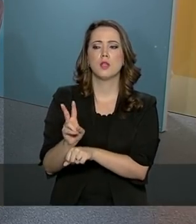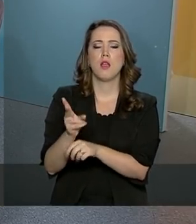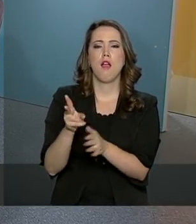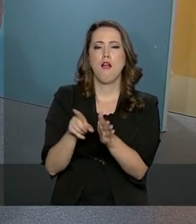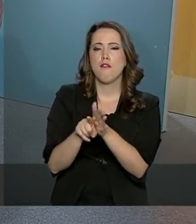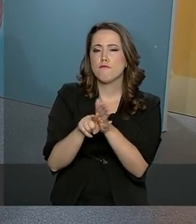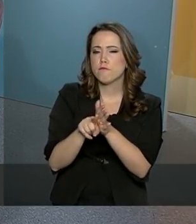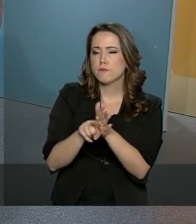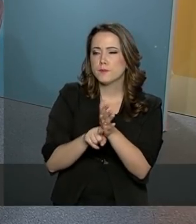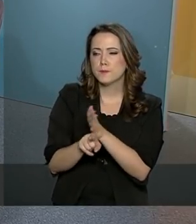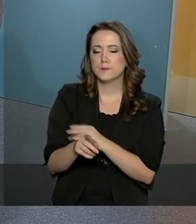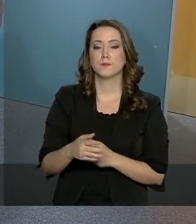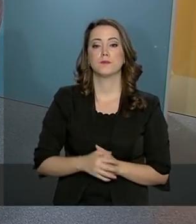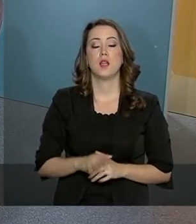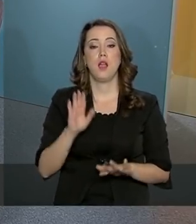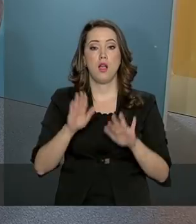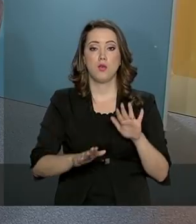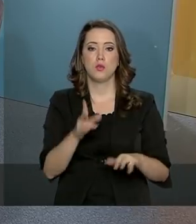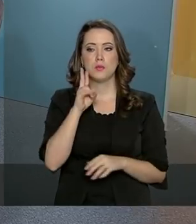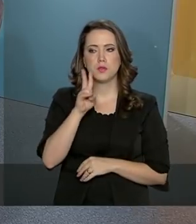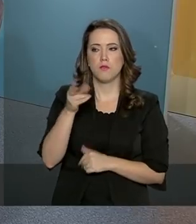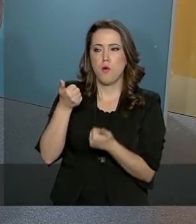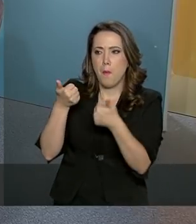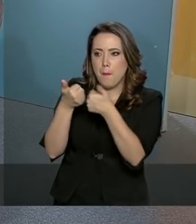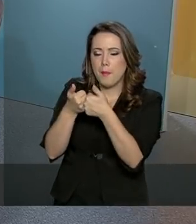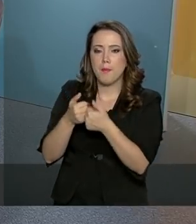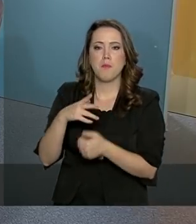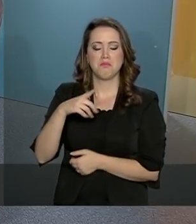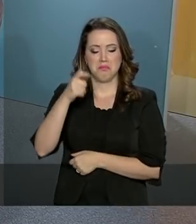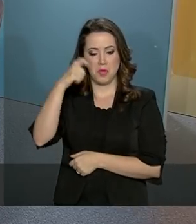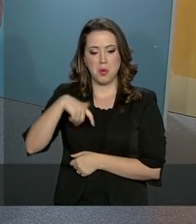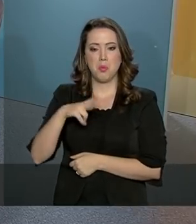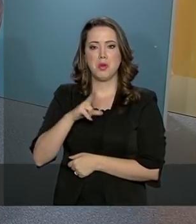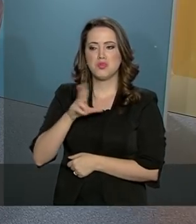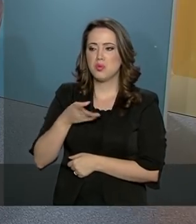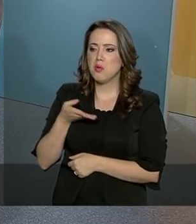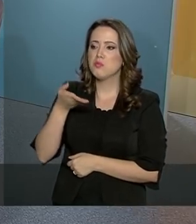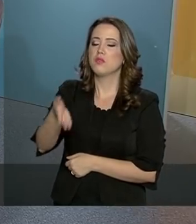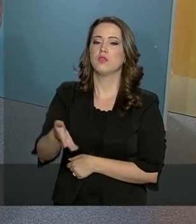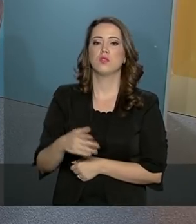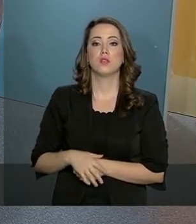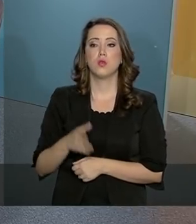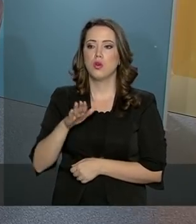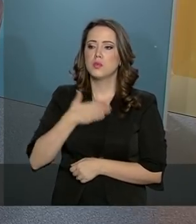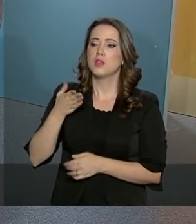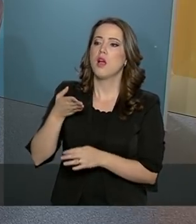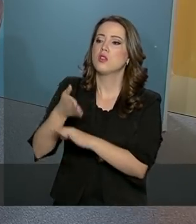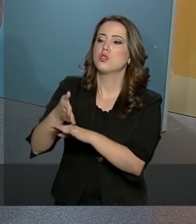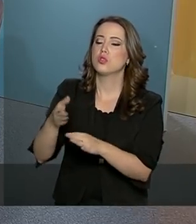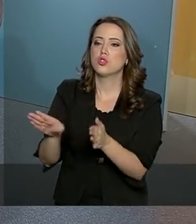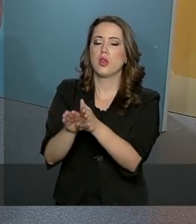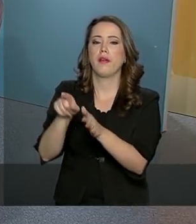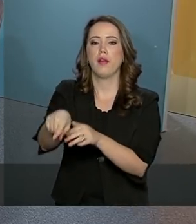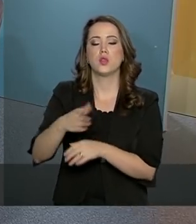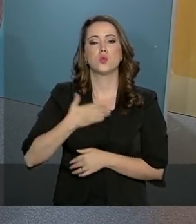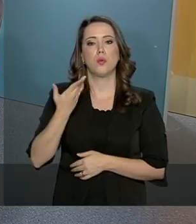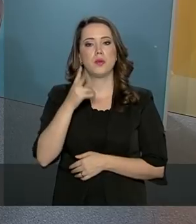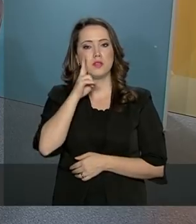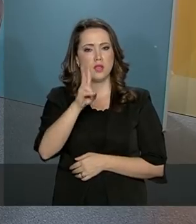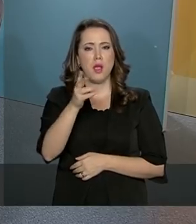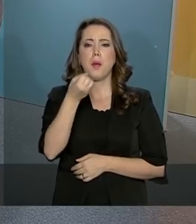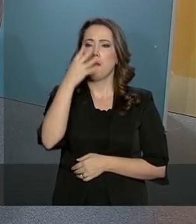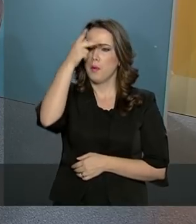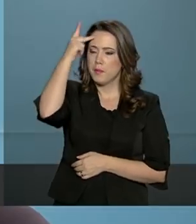Inclusive, eu vou dizer uma coisa, algumas eu vou pessoalmente. Nós vamos começar a fazer batidas de surpresa. É até bom que quem estiver assistindo esse